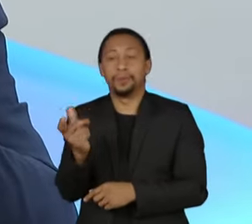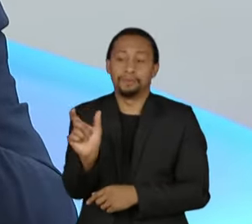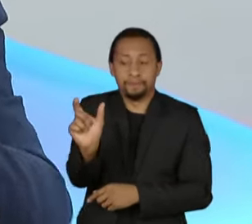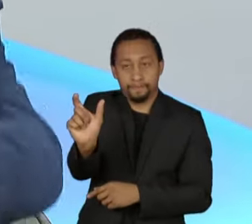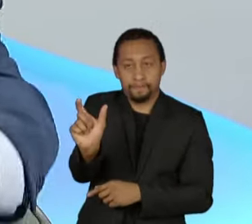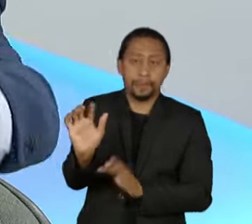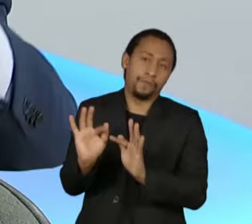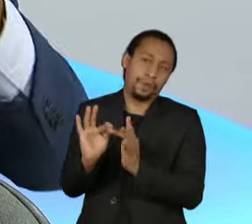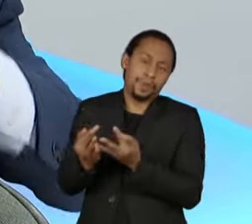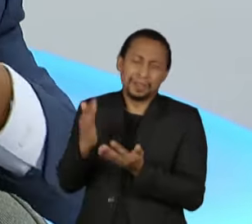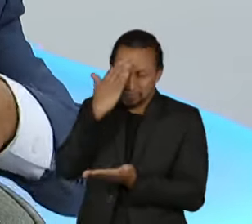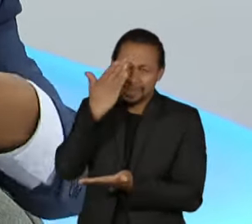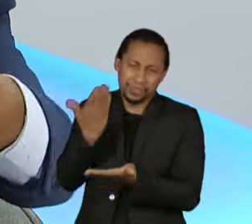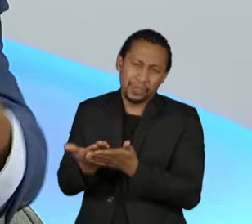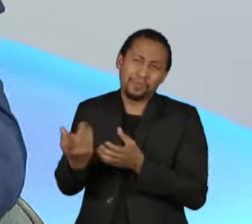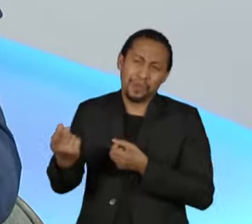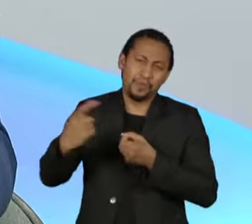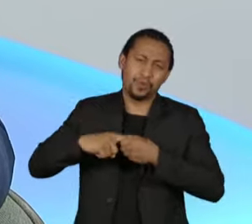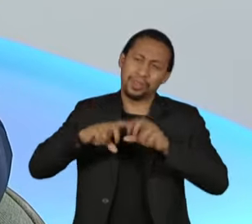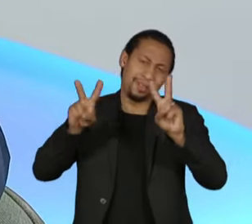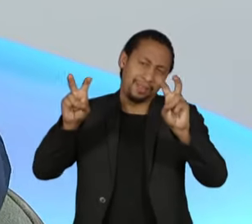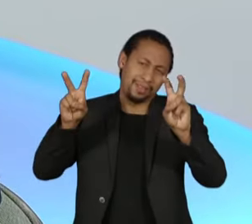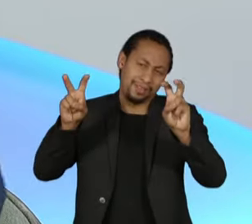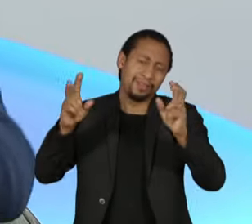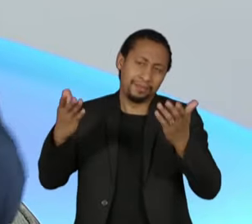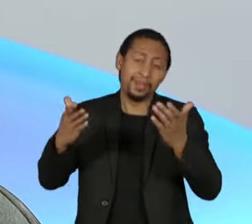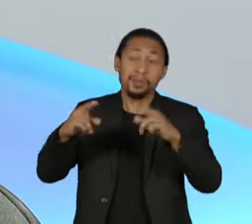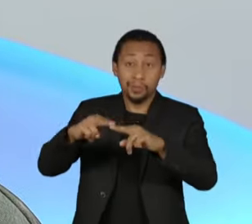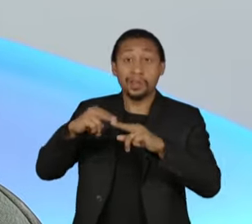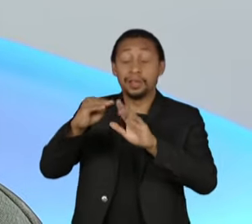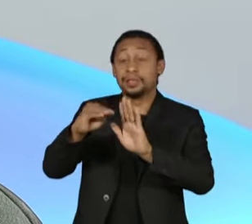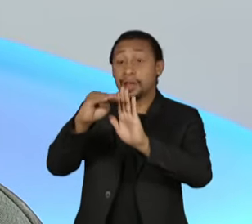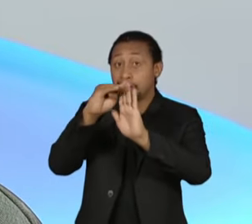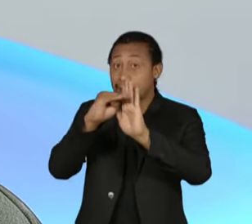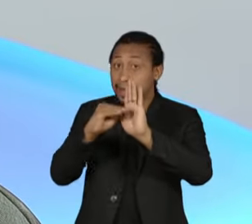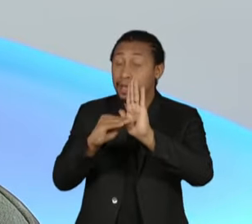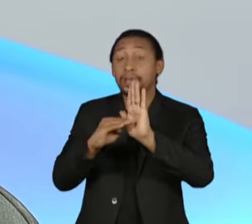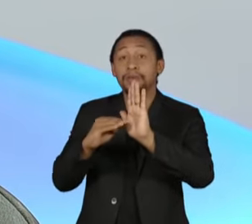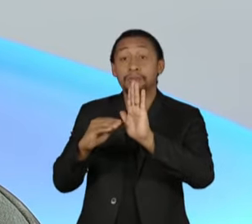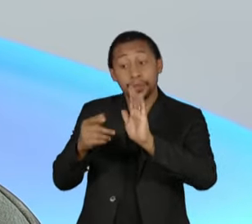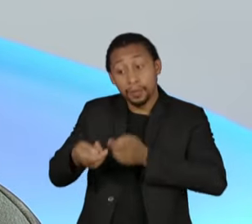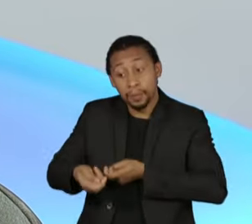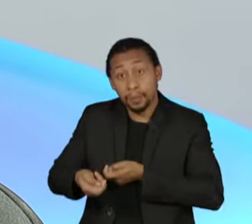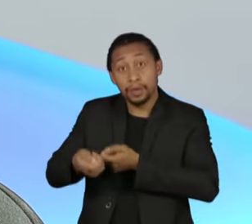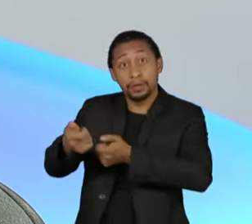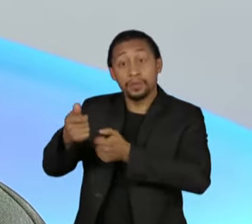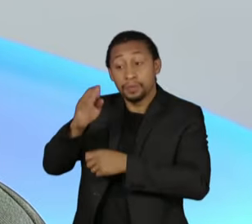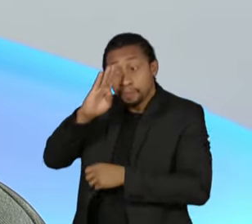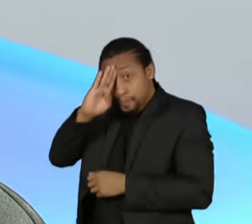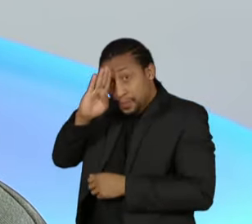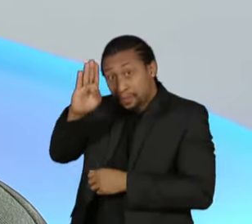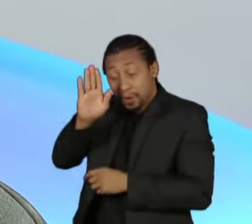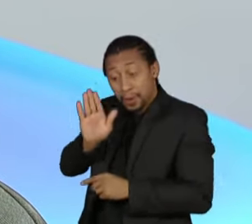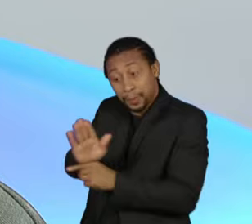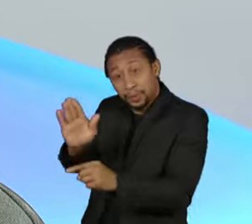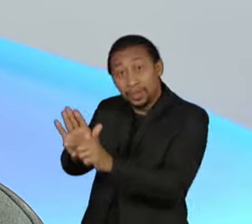deve ser chamado pela volta da regra da família como referência, não é só o nome. E